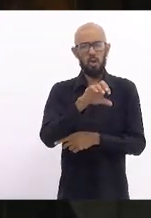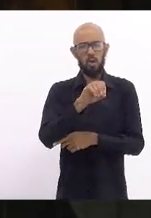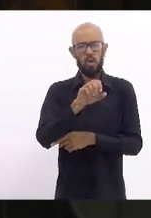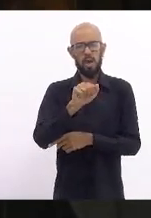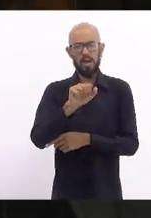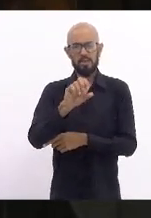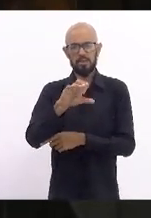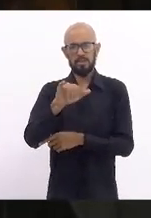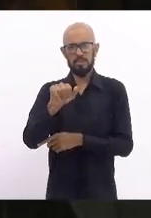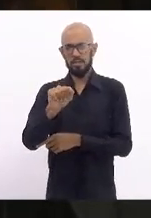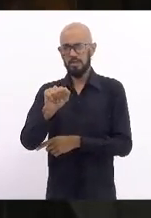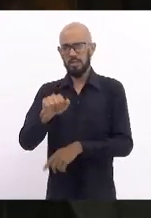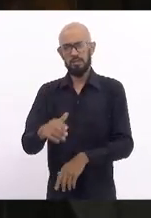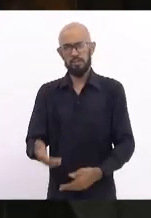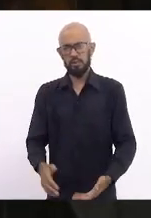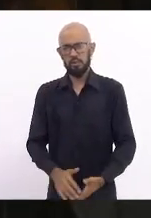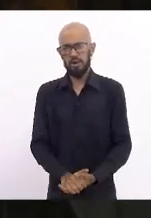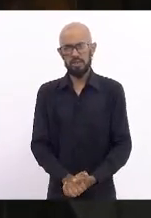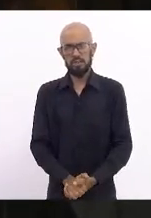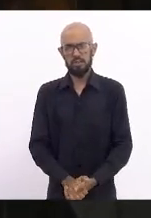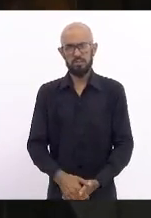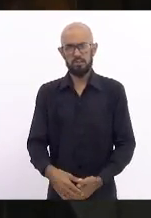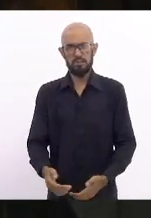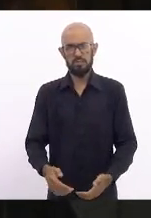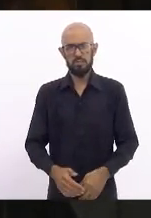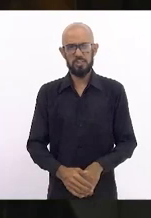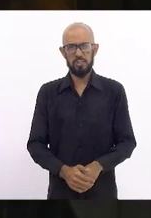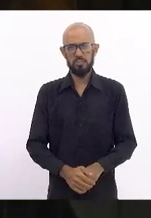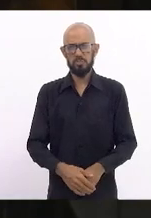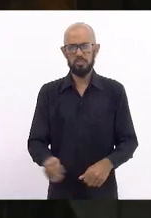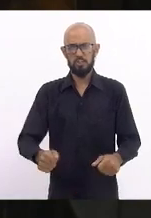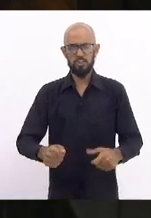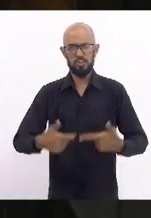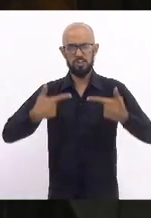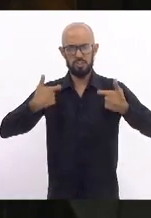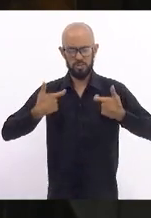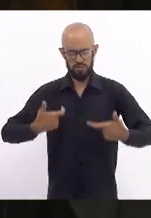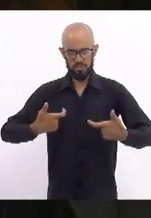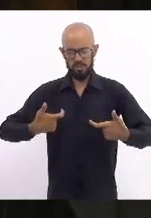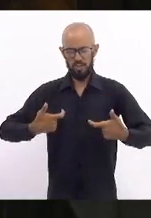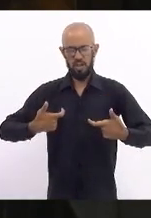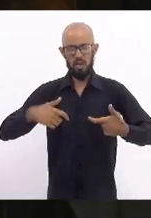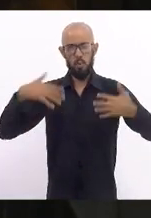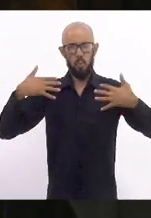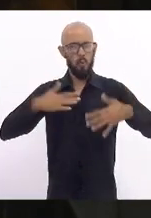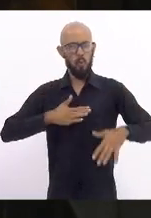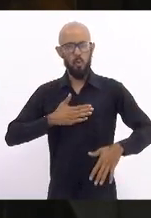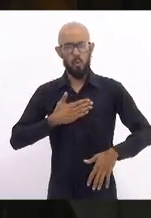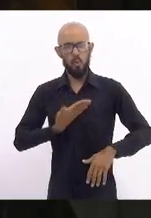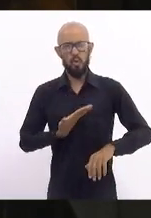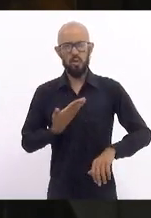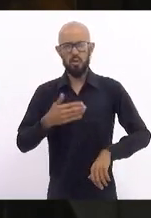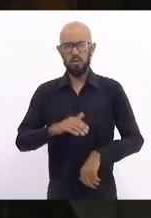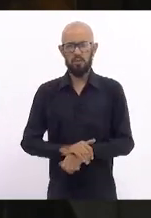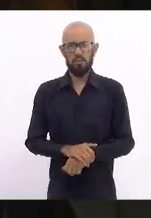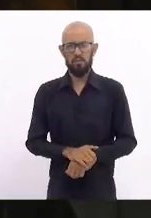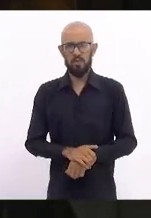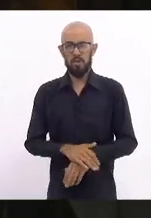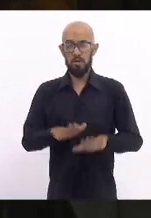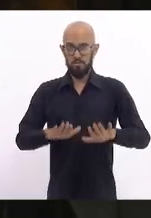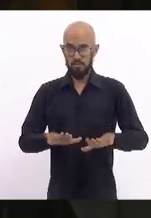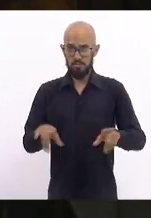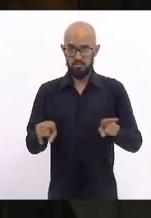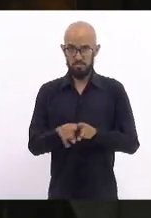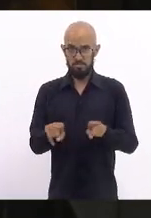de tamanho bélico gigantesco. Mas, ao mesmo tempo, senhora